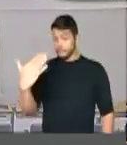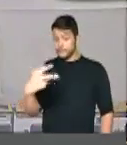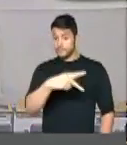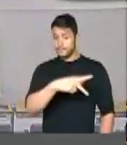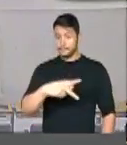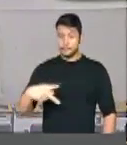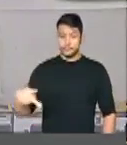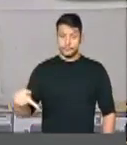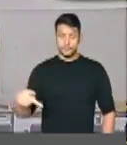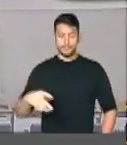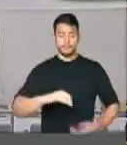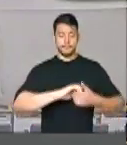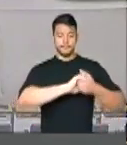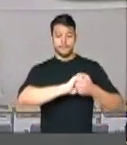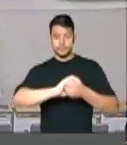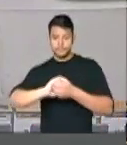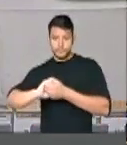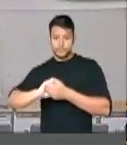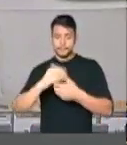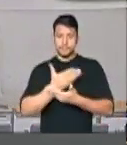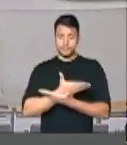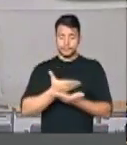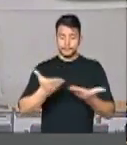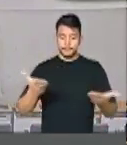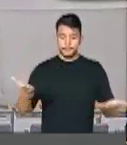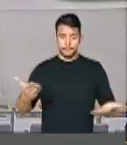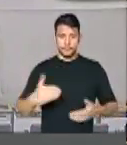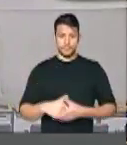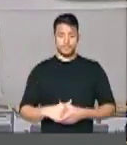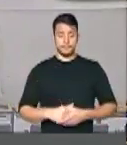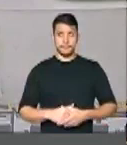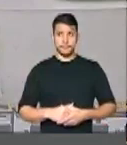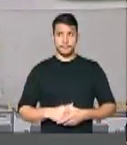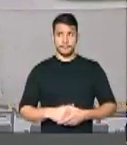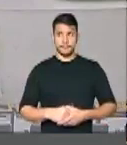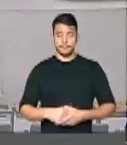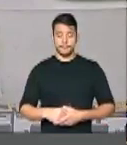Celso Sabino, cumprimento a todos os parlamentares aqui presentes.